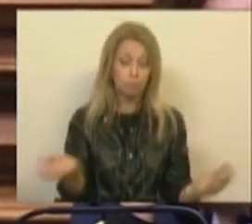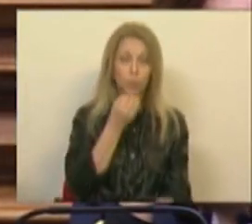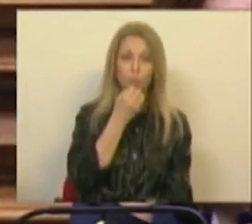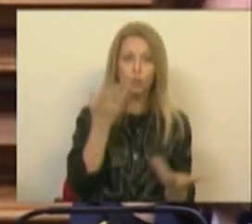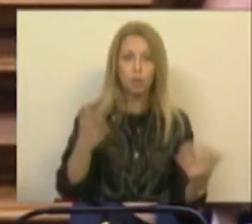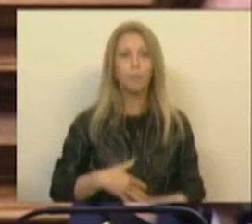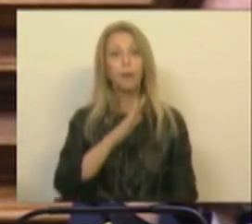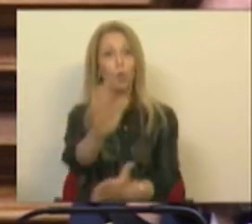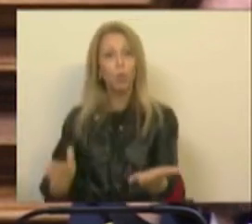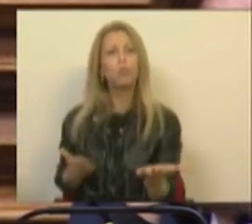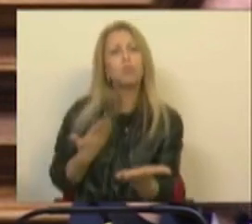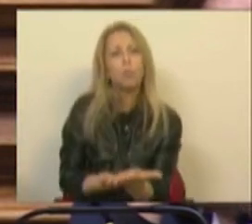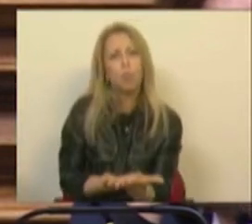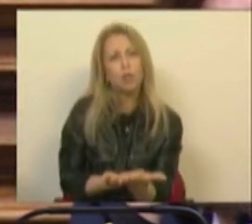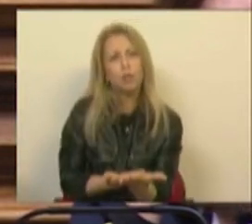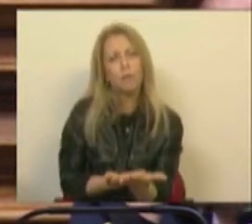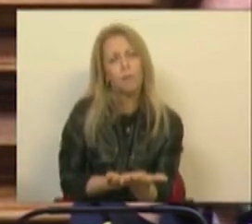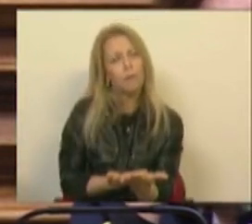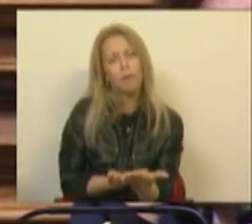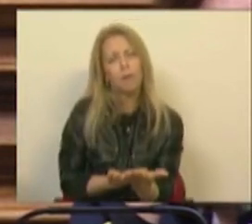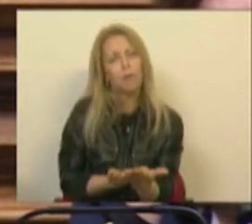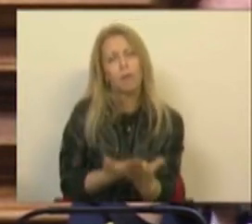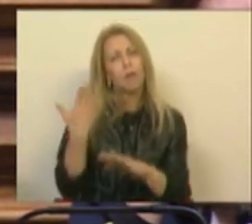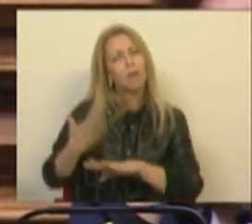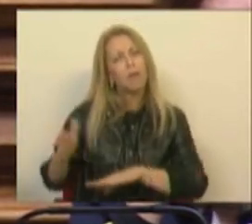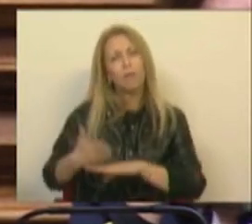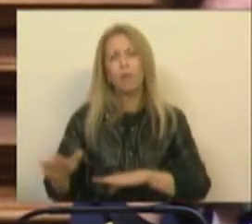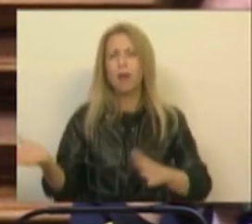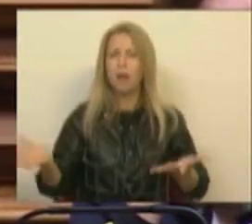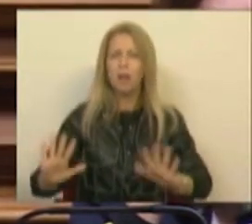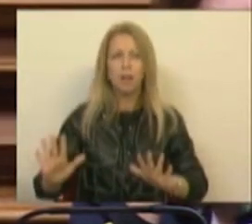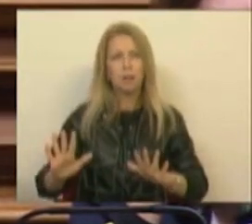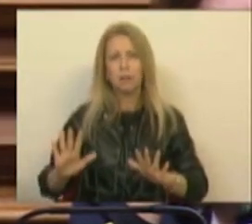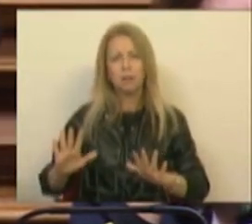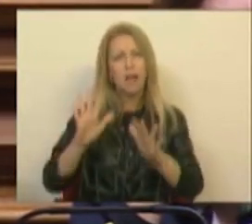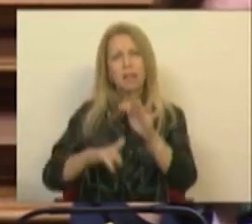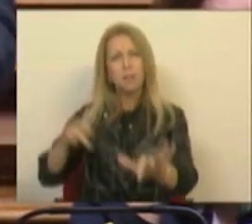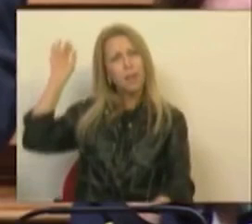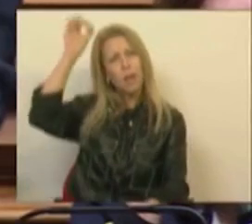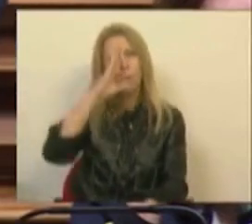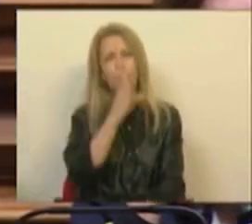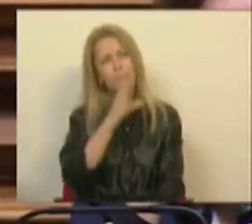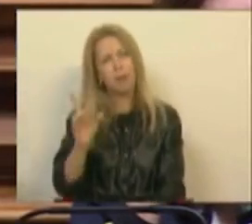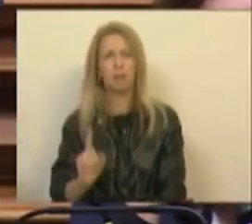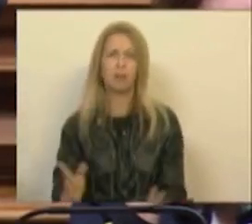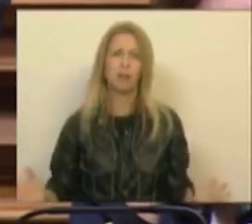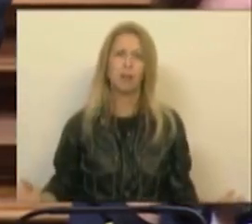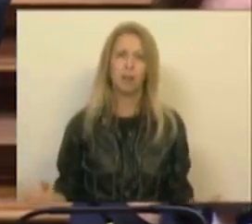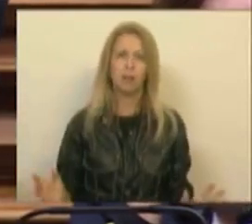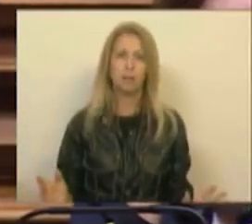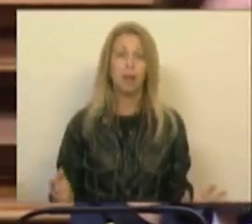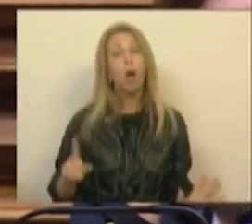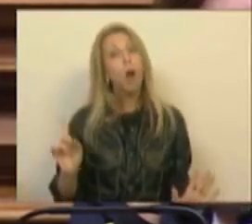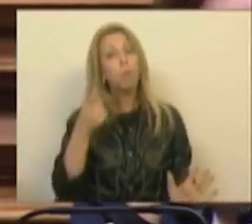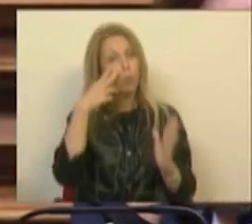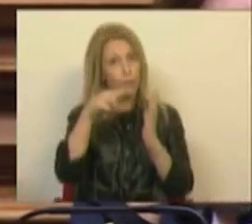eu faço-lhe uma proposta. Não deixe de fora a Assembleia da República desses procedimentos. Talvez seja a altura de, vou ler,